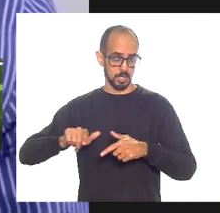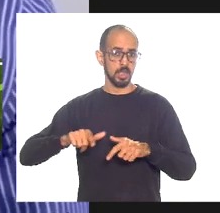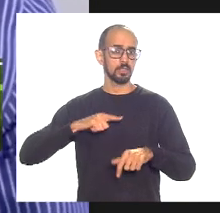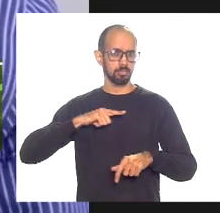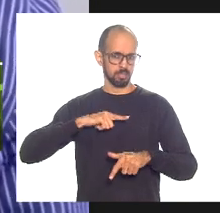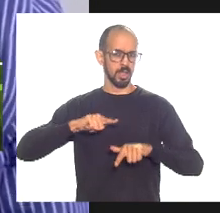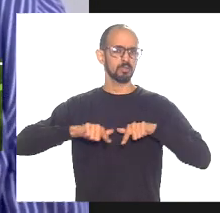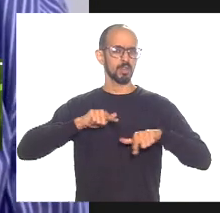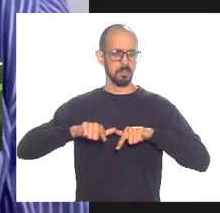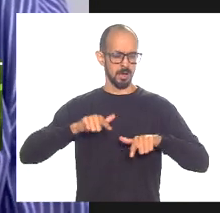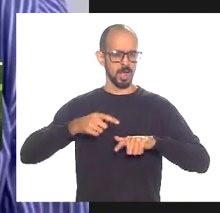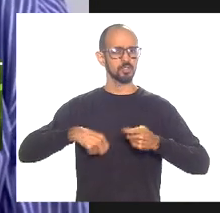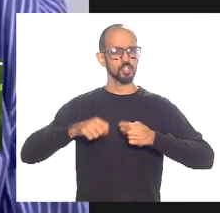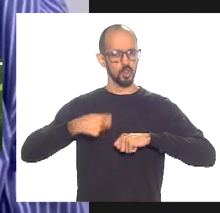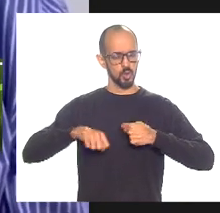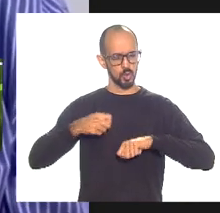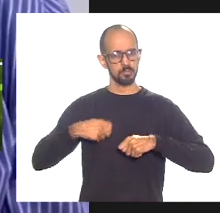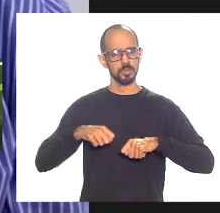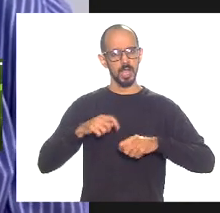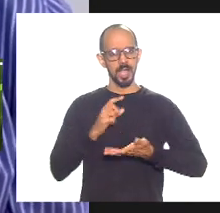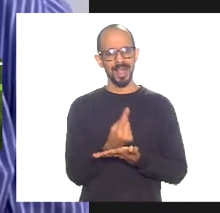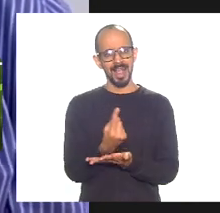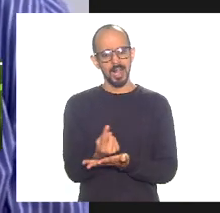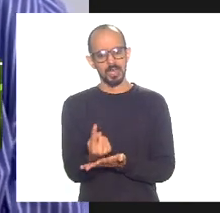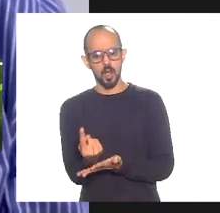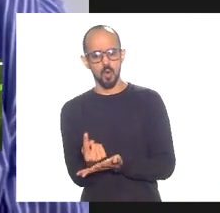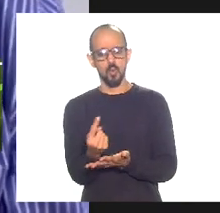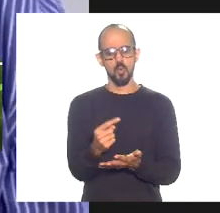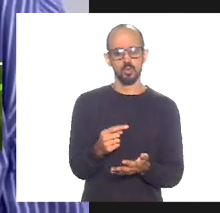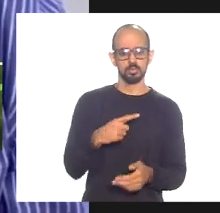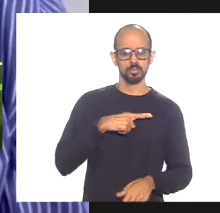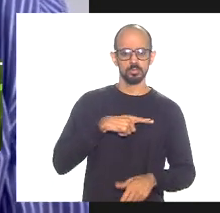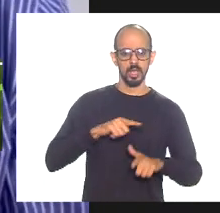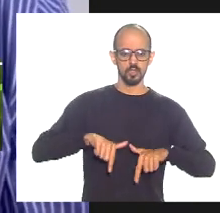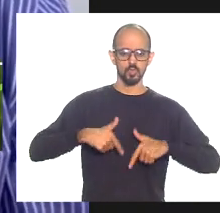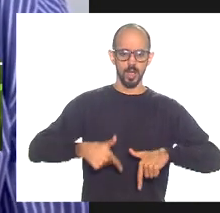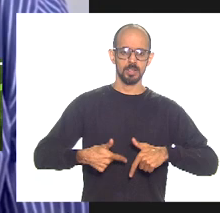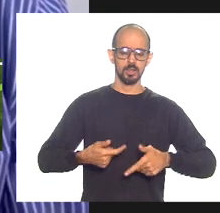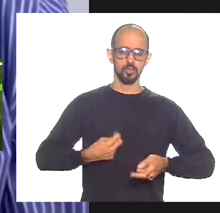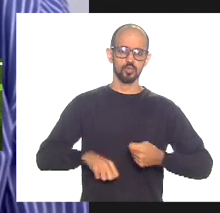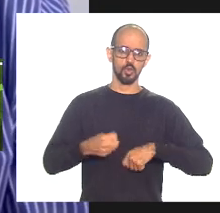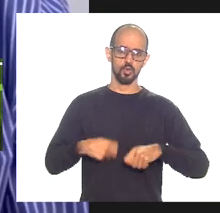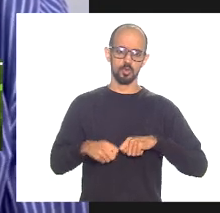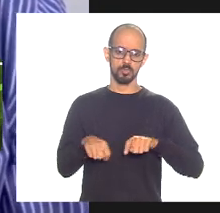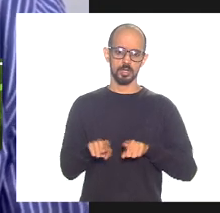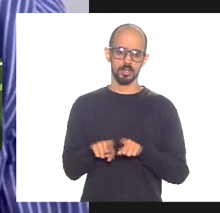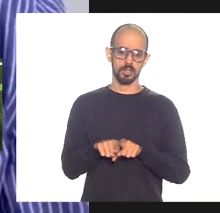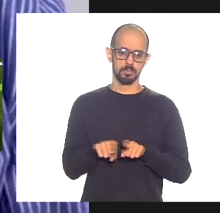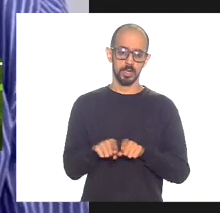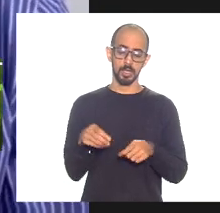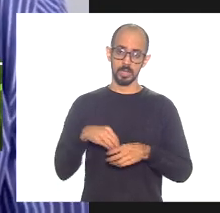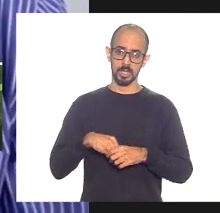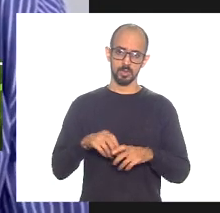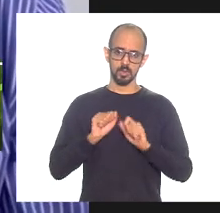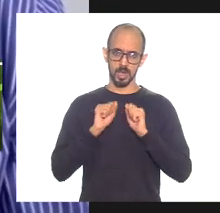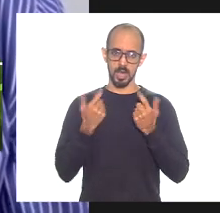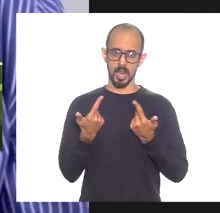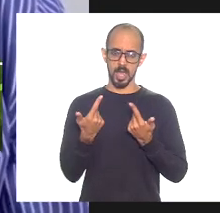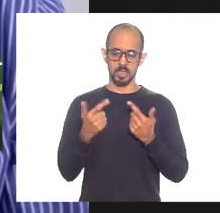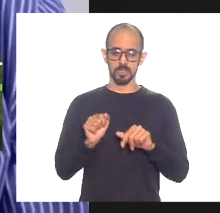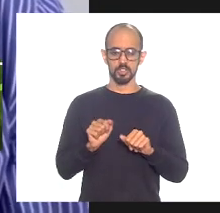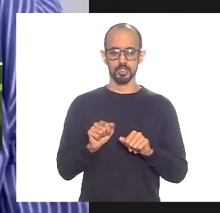vem economizando cada um vem fazendo o seu gesto de economicidade aqui dentro da Assembleia e